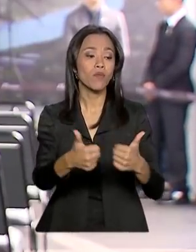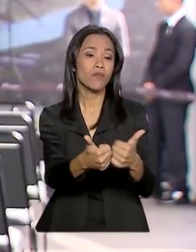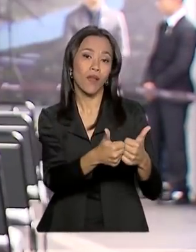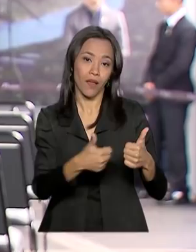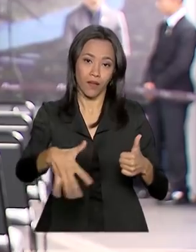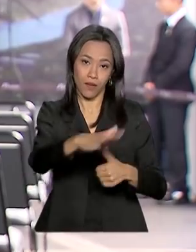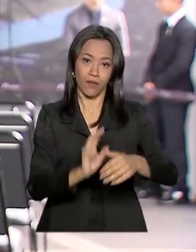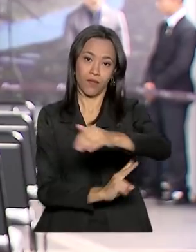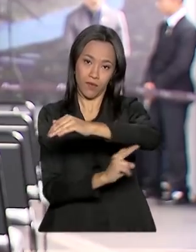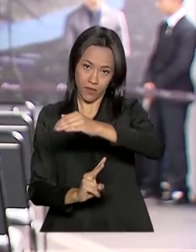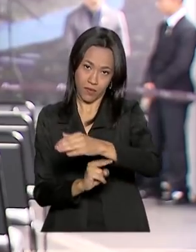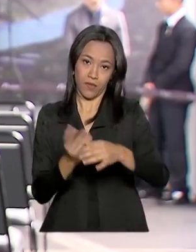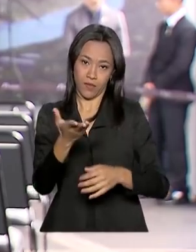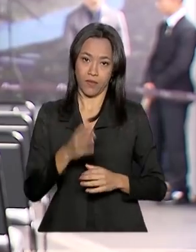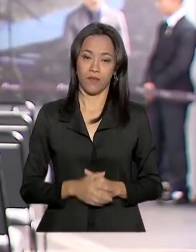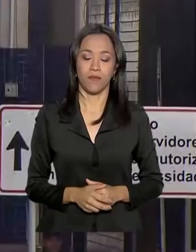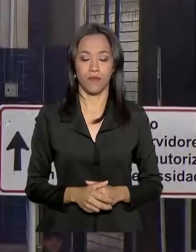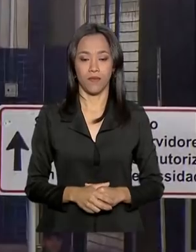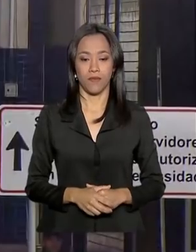Amizade. Vamos ver.